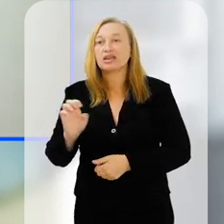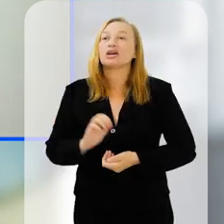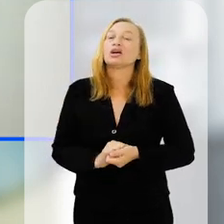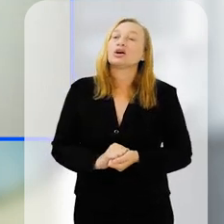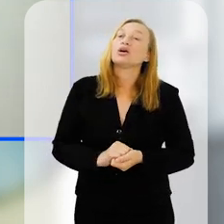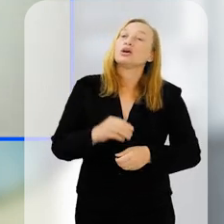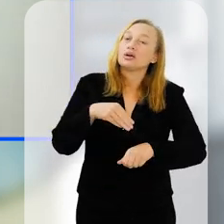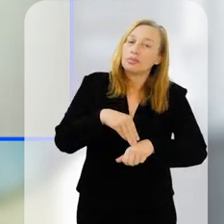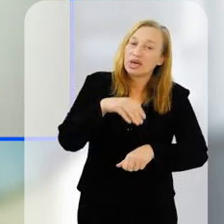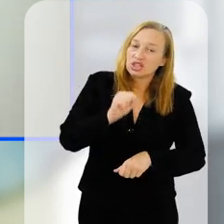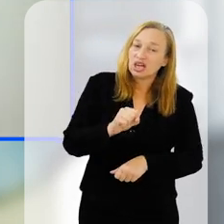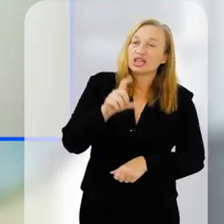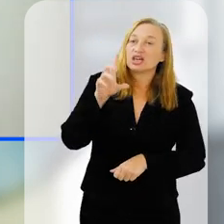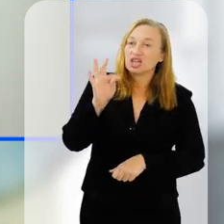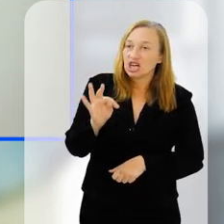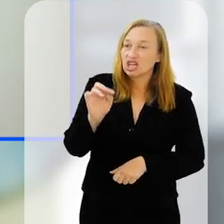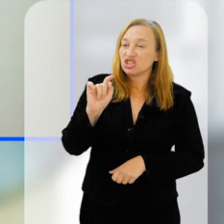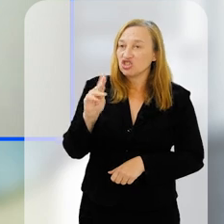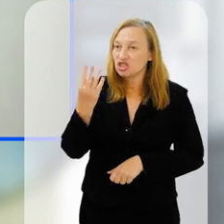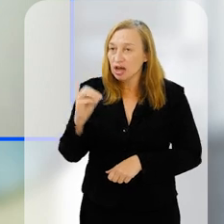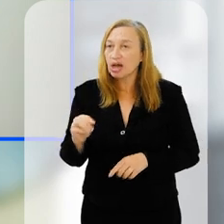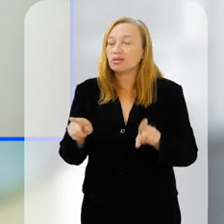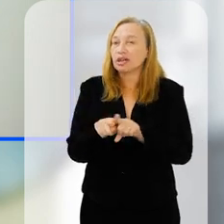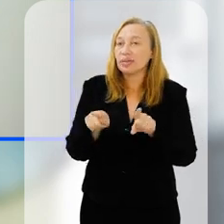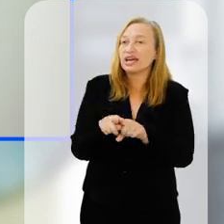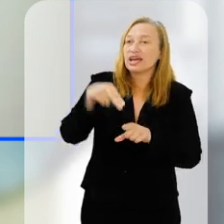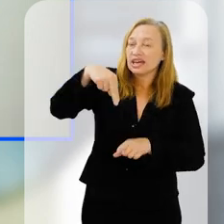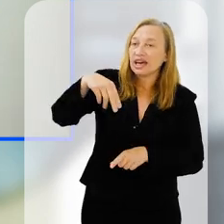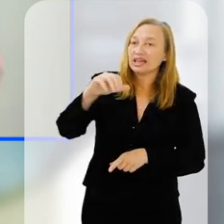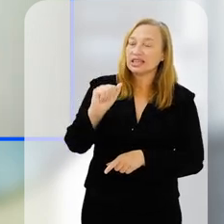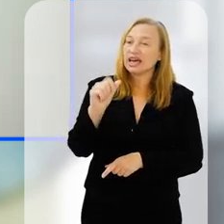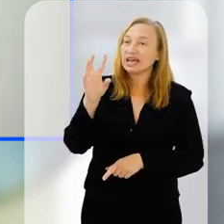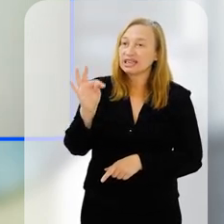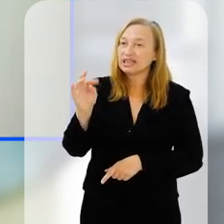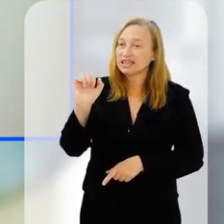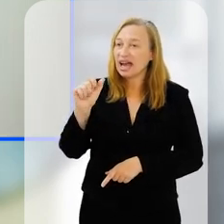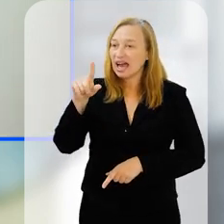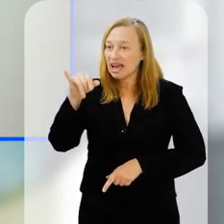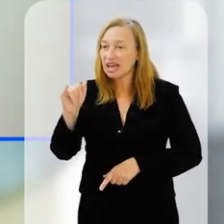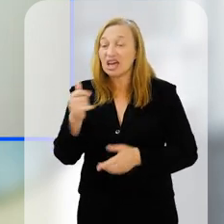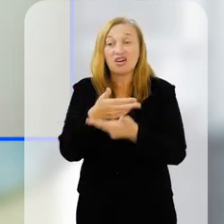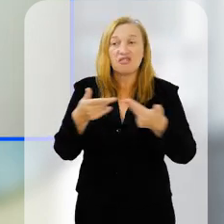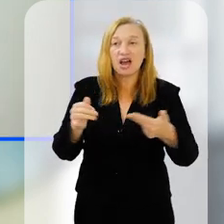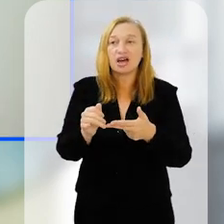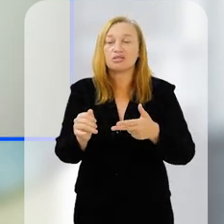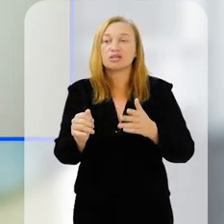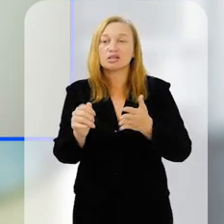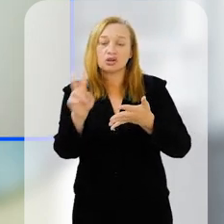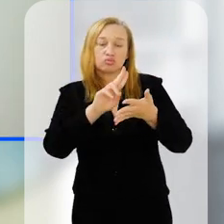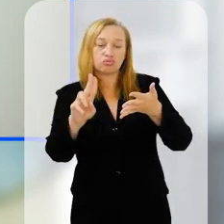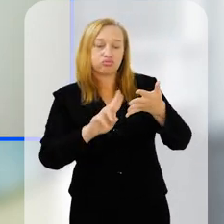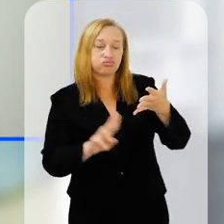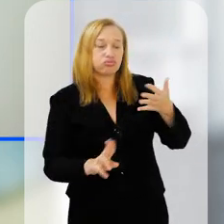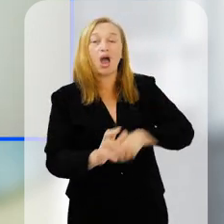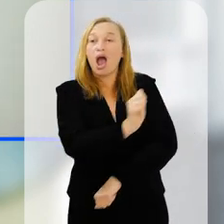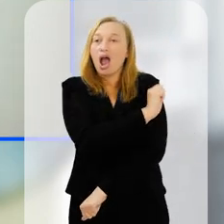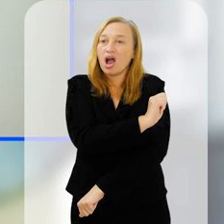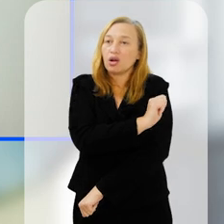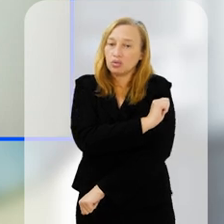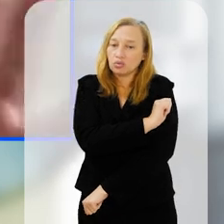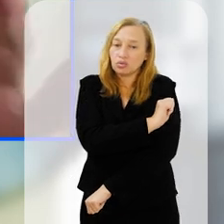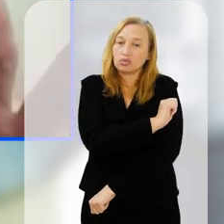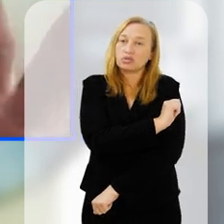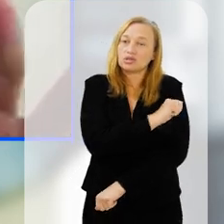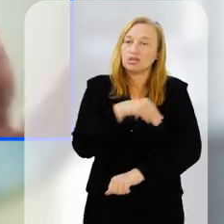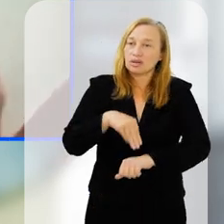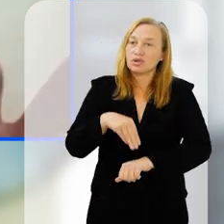trabalho da Flora, no mestrado do Tiago Cabral, no mestrado da Natália Lemos, alunos que eu tive no laboratório, o que a gente viu? A gente viu que,